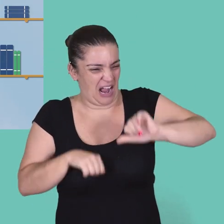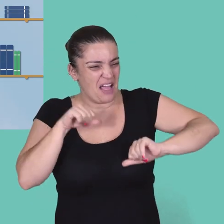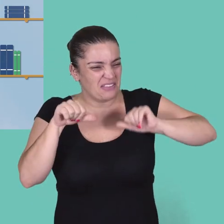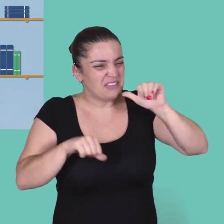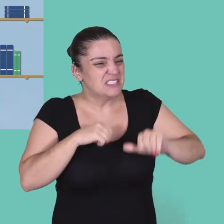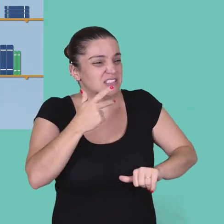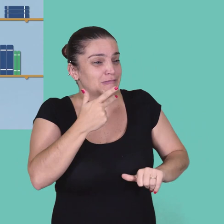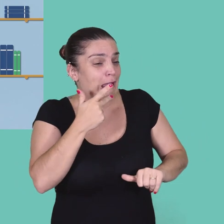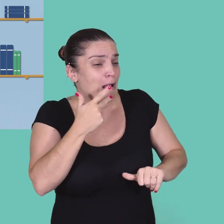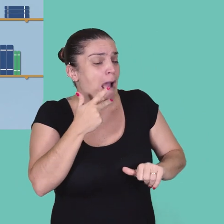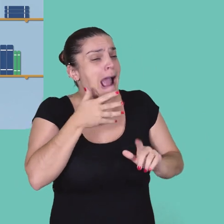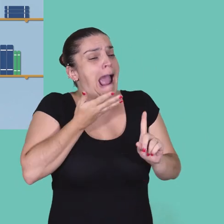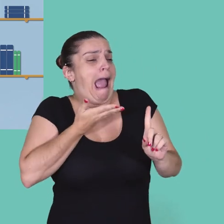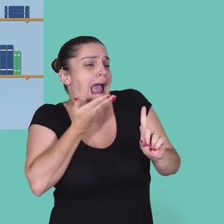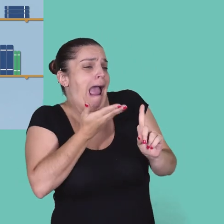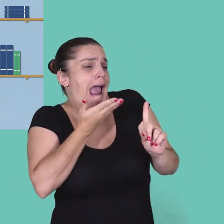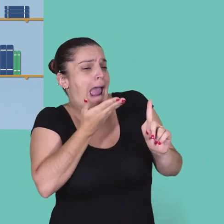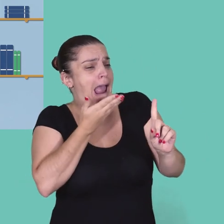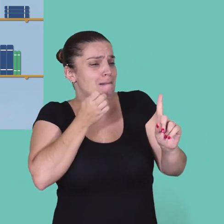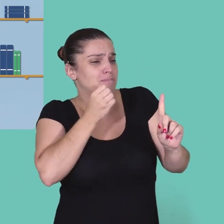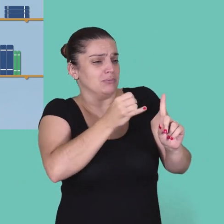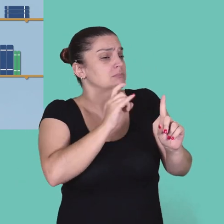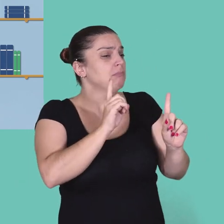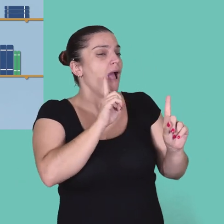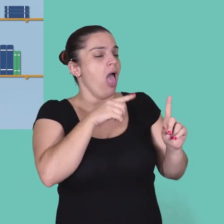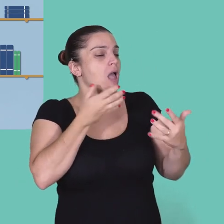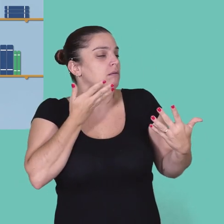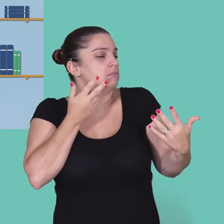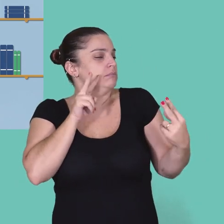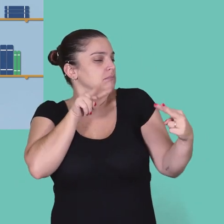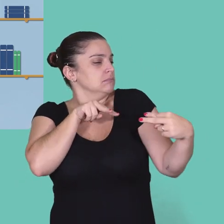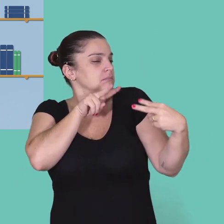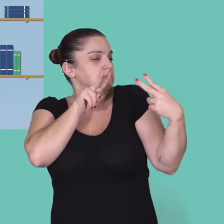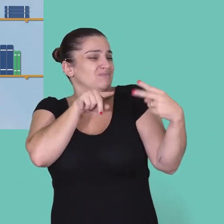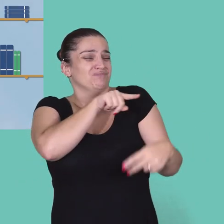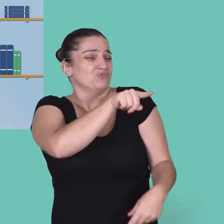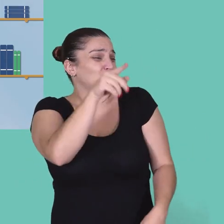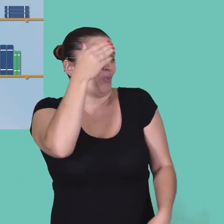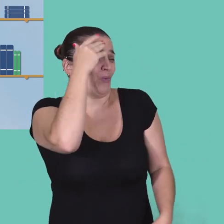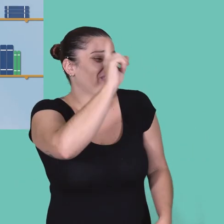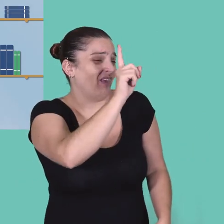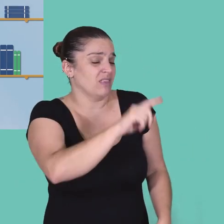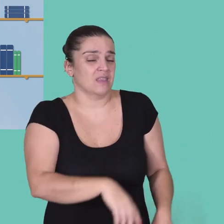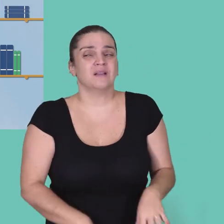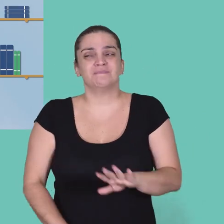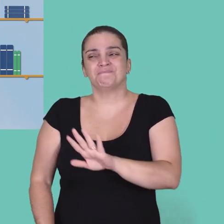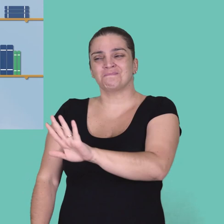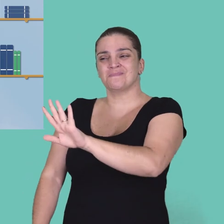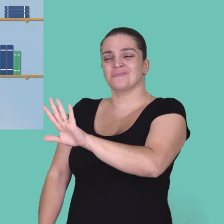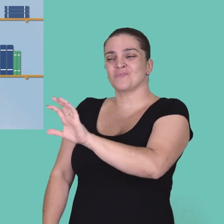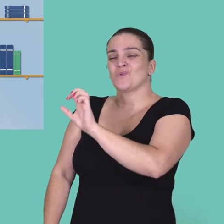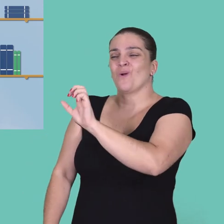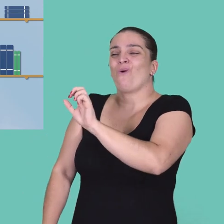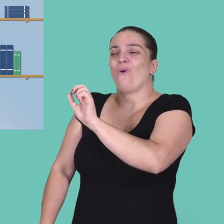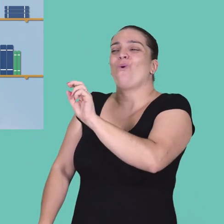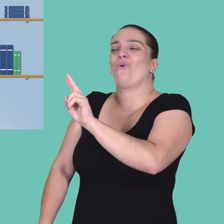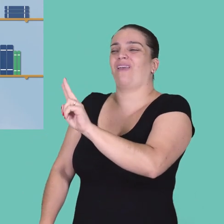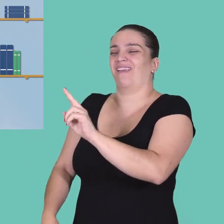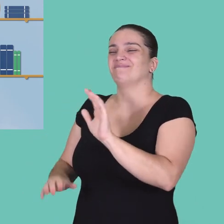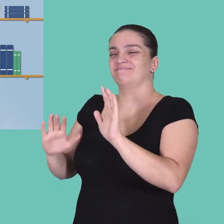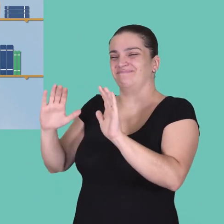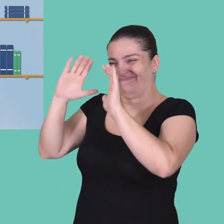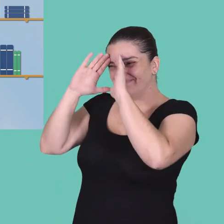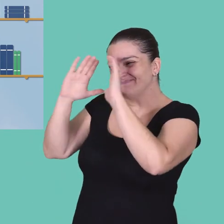francesa falou. Essa coisa de assédio é bombarde, o que tem é flerte, vocês não entendem nada dessas coisas. Tá bom, Matheus, assim, vamos manter a